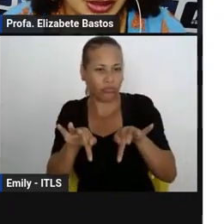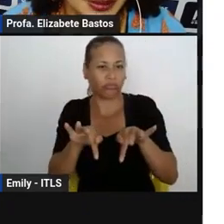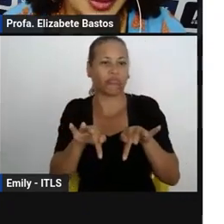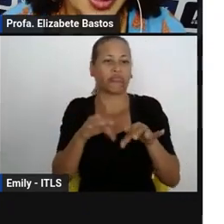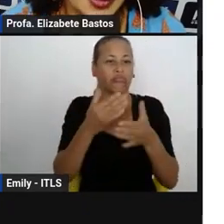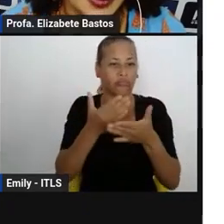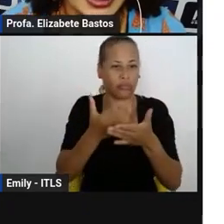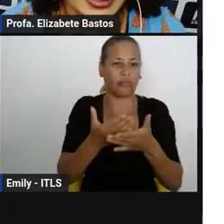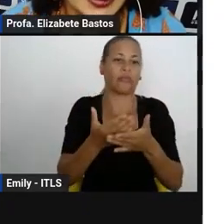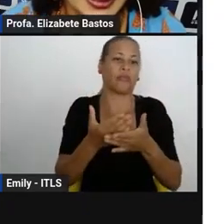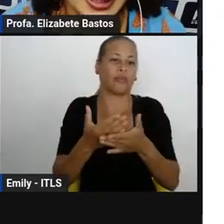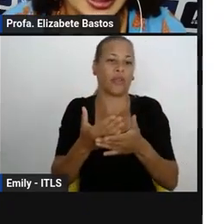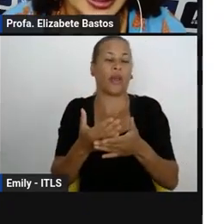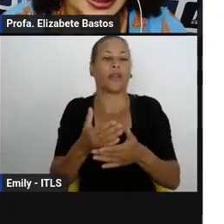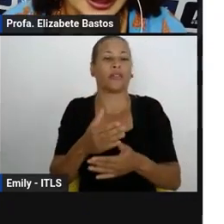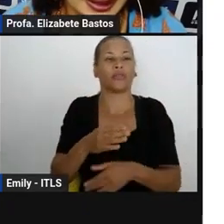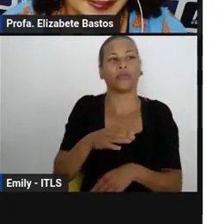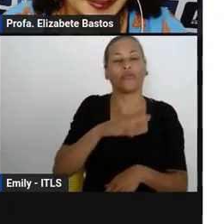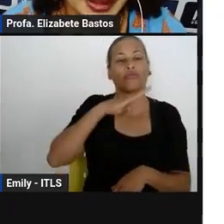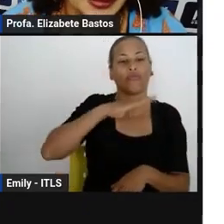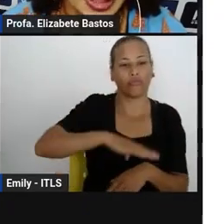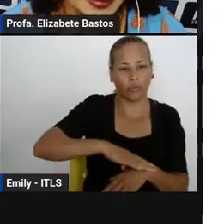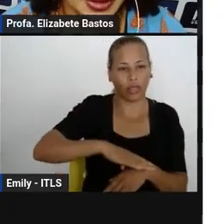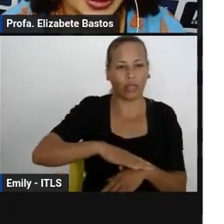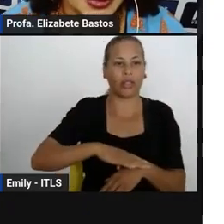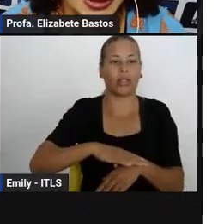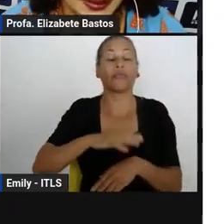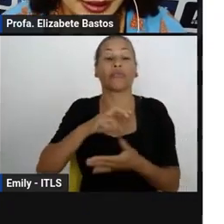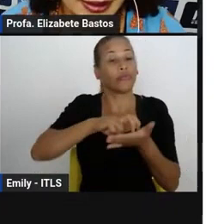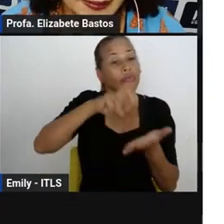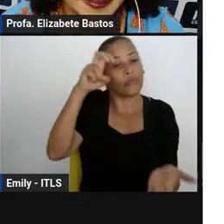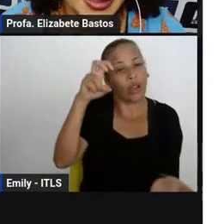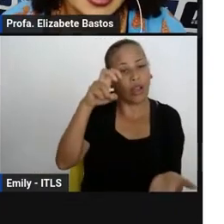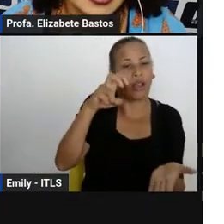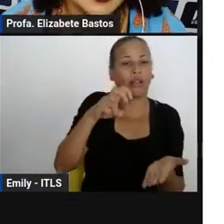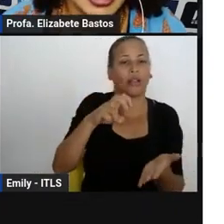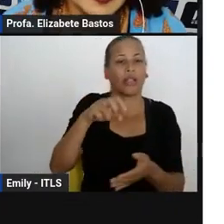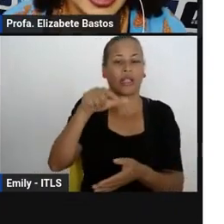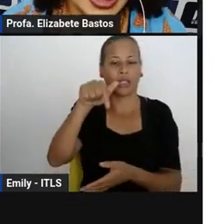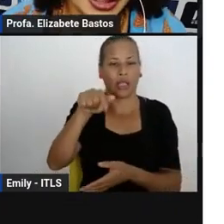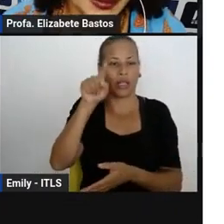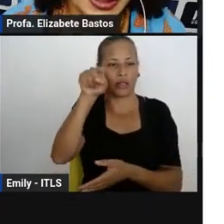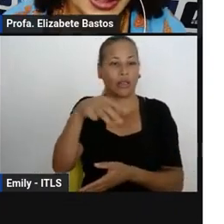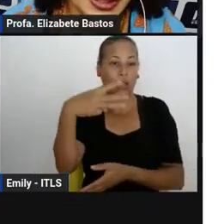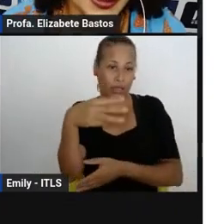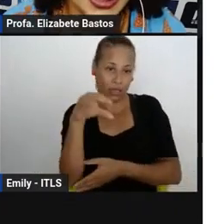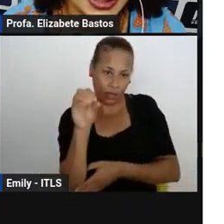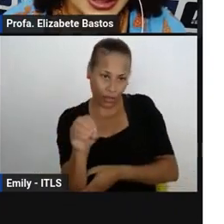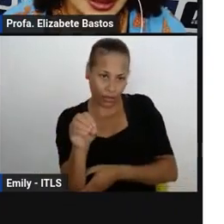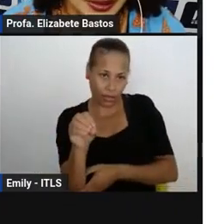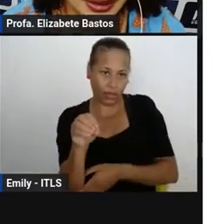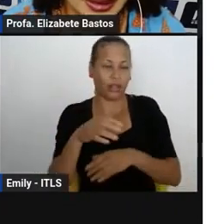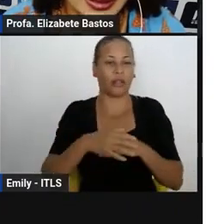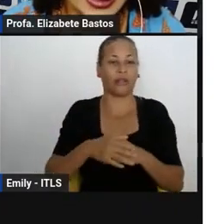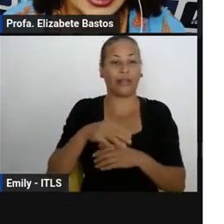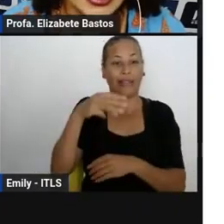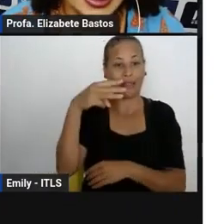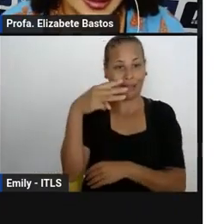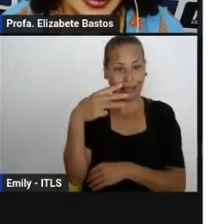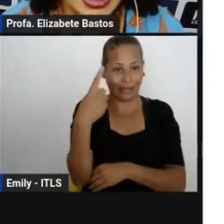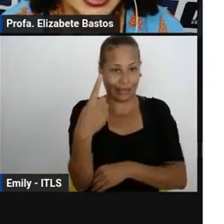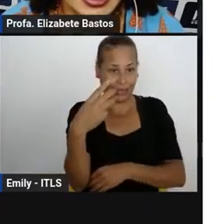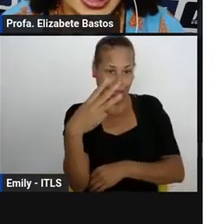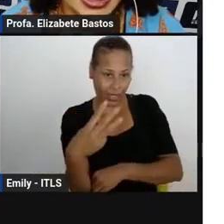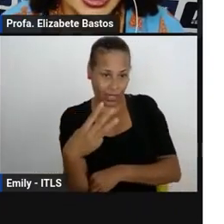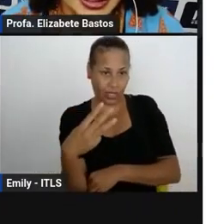Maltutino, com início às 7h30 e o término às 12h. Vespertino, início às 13h e